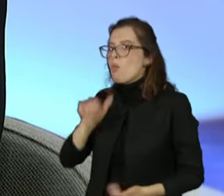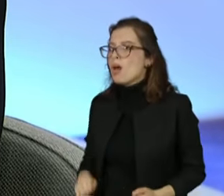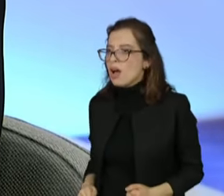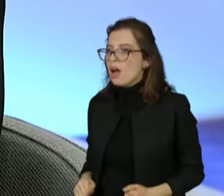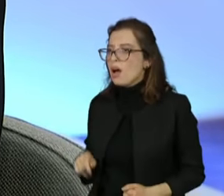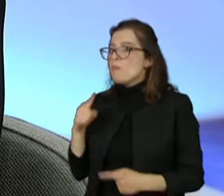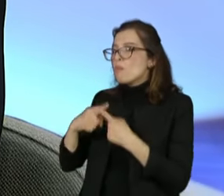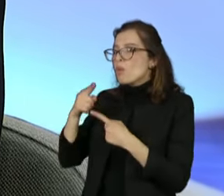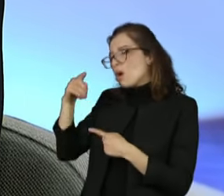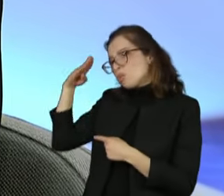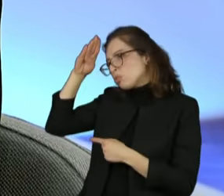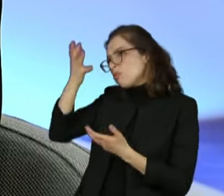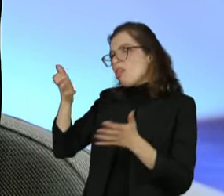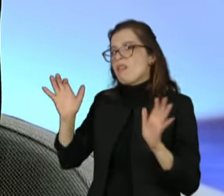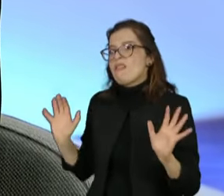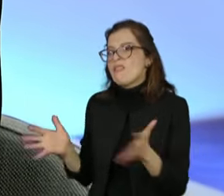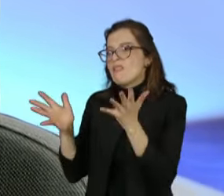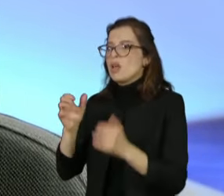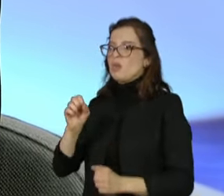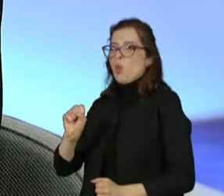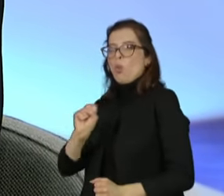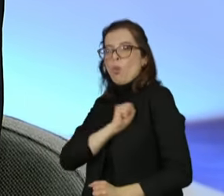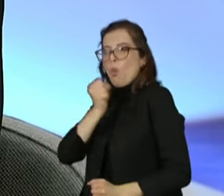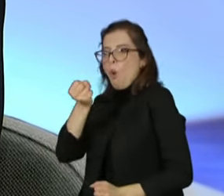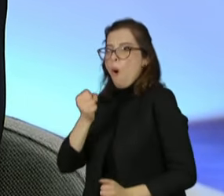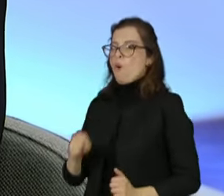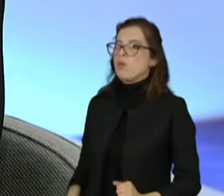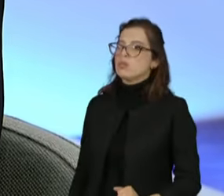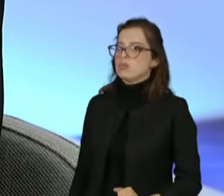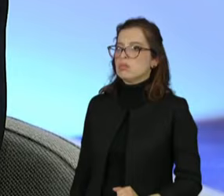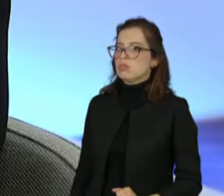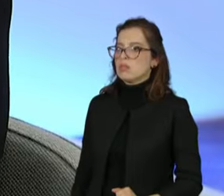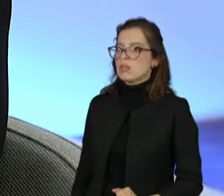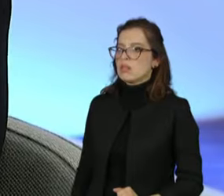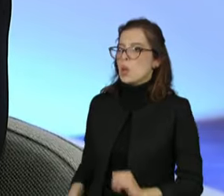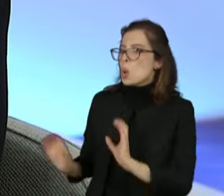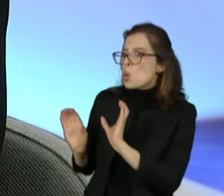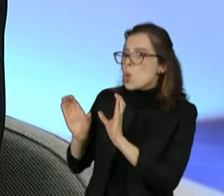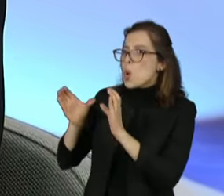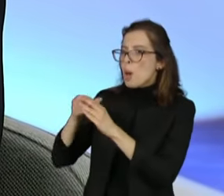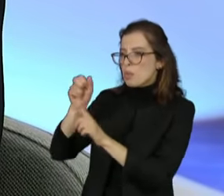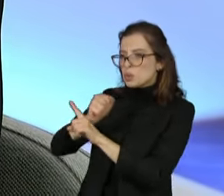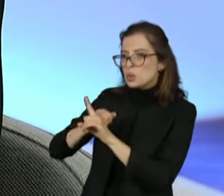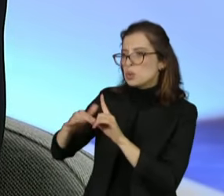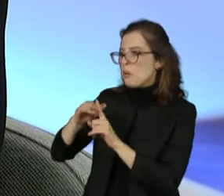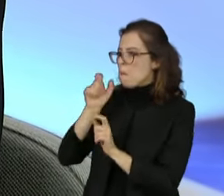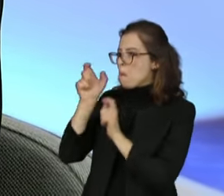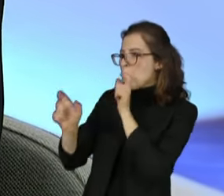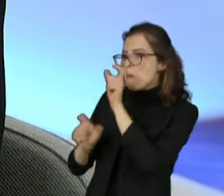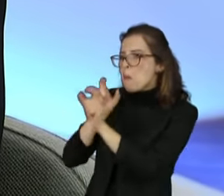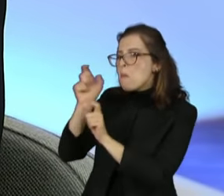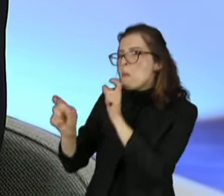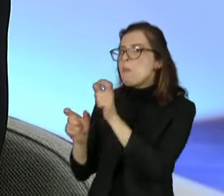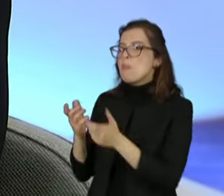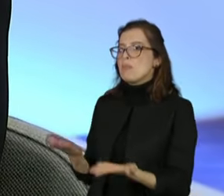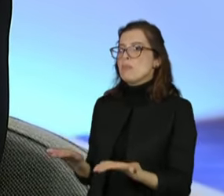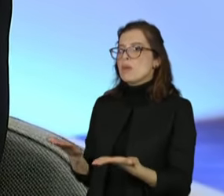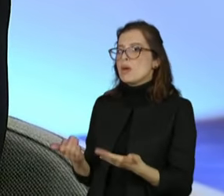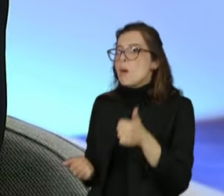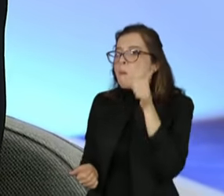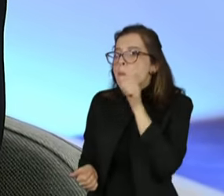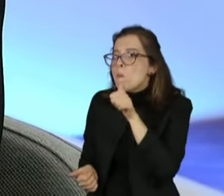ódio em todos os sentidos, ele ataca as minorias e ela ataca a mulher porque no seu